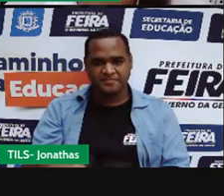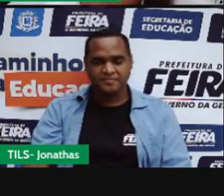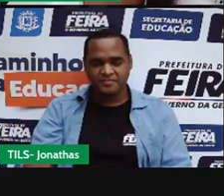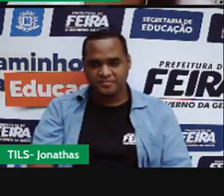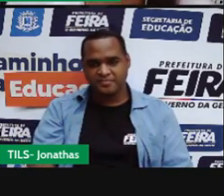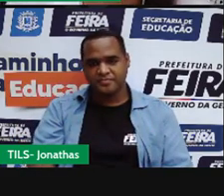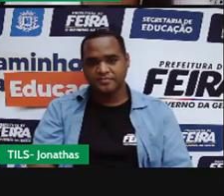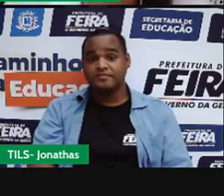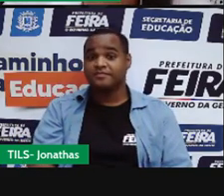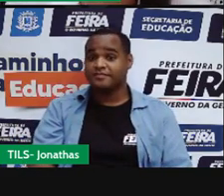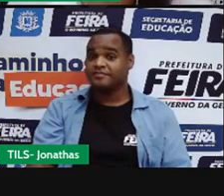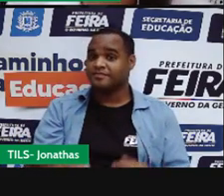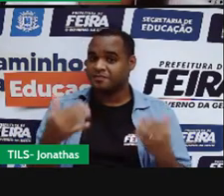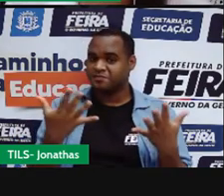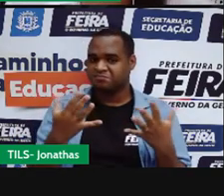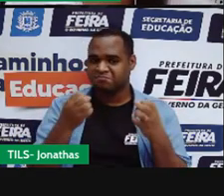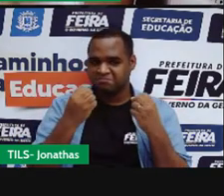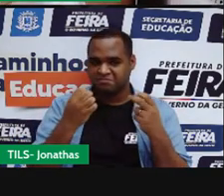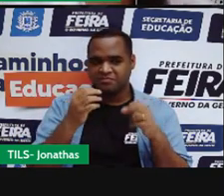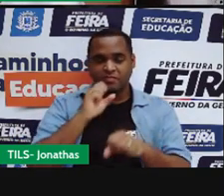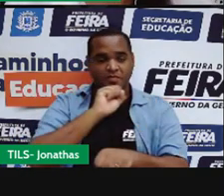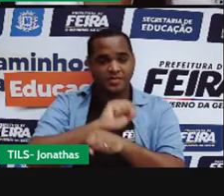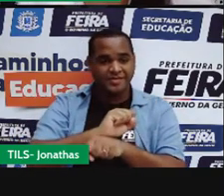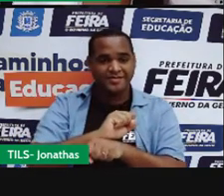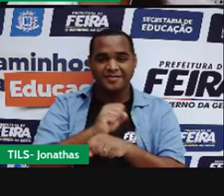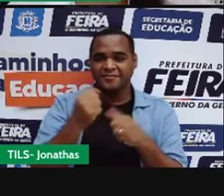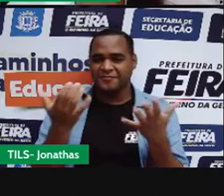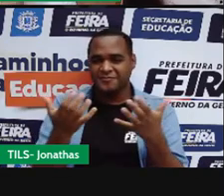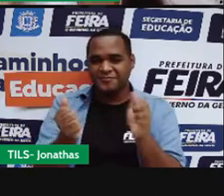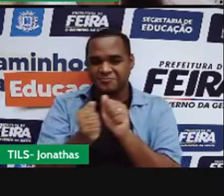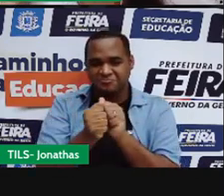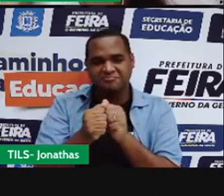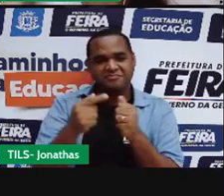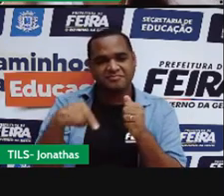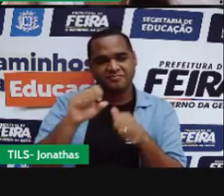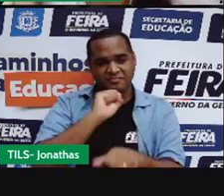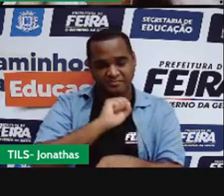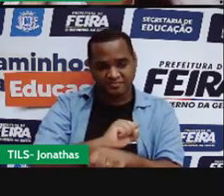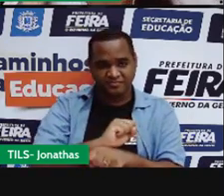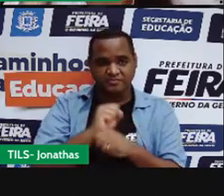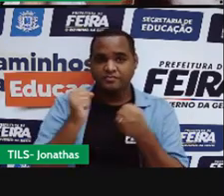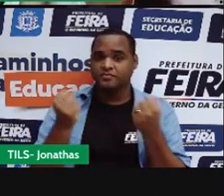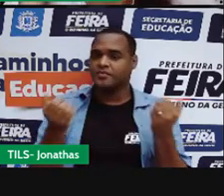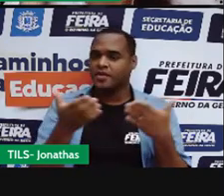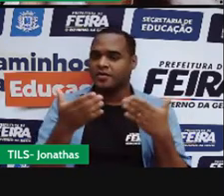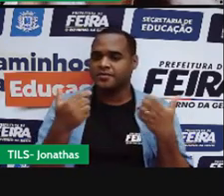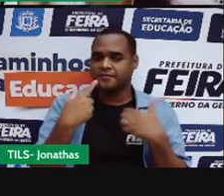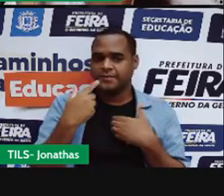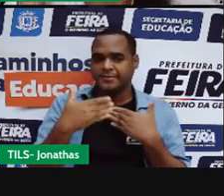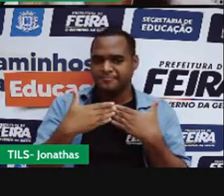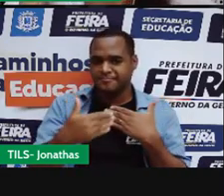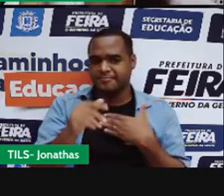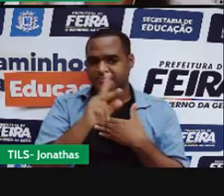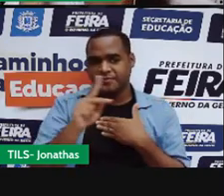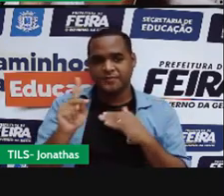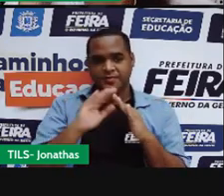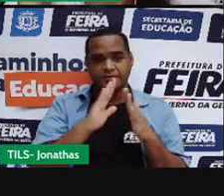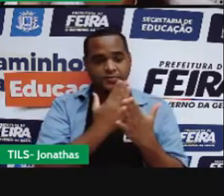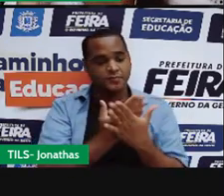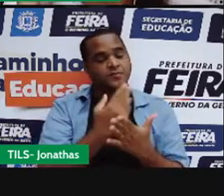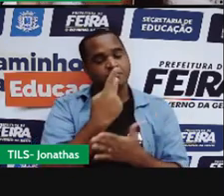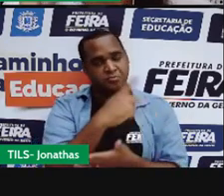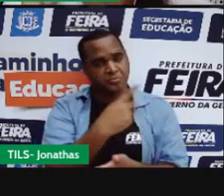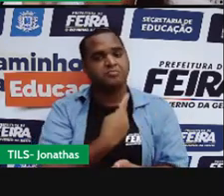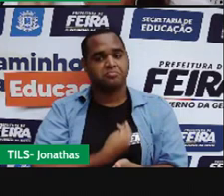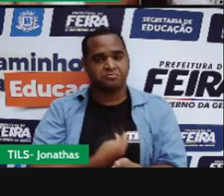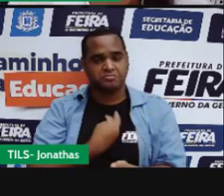E por hoje, a gente vai parar por aqui. Eu e você, a gente vai parar por aqui. Mas vocês vão continuar com os professores de vocês, da escola de